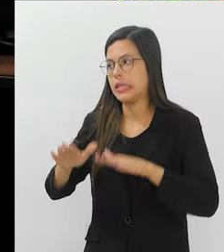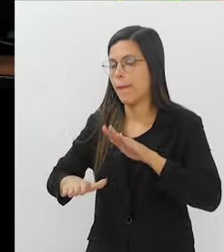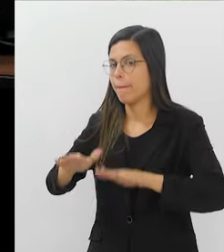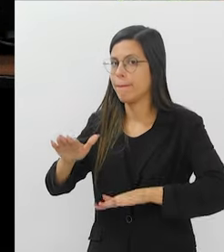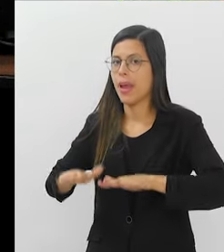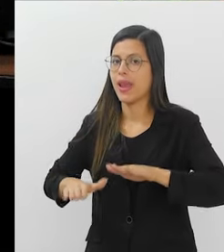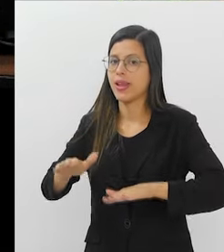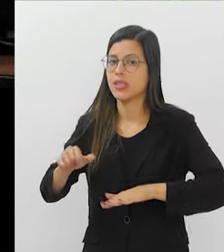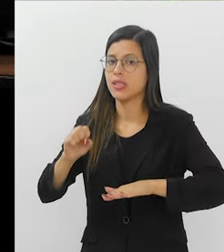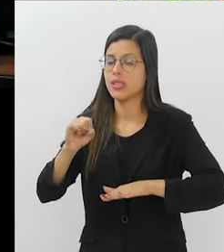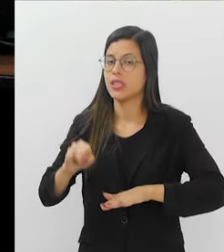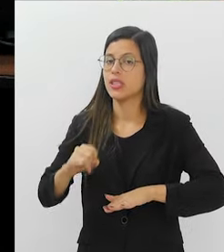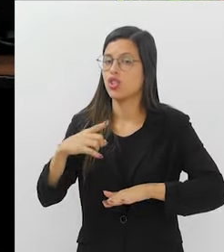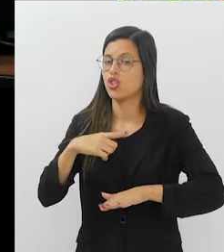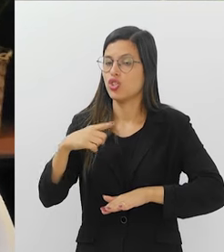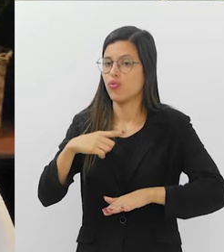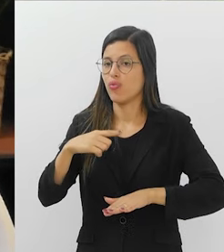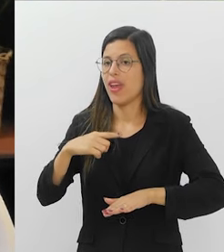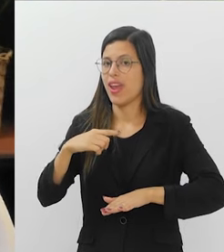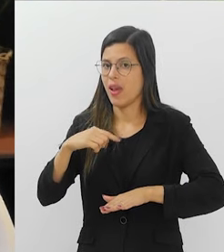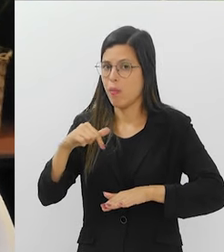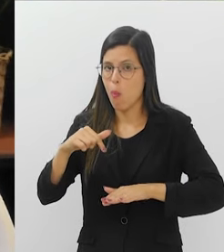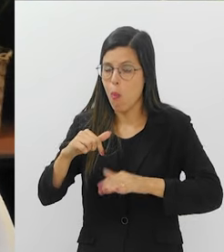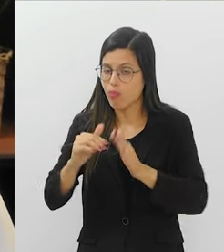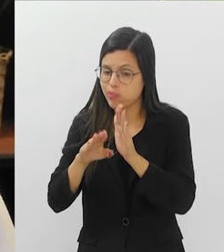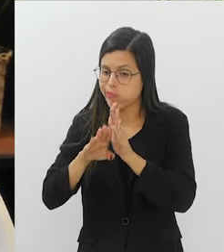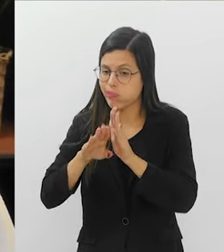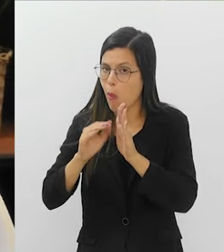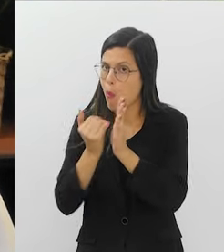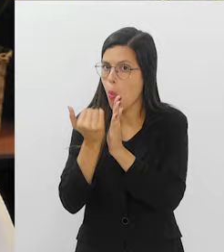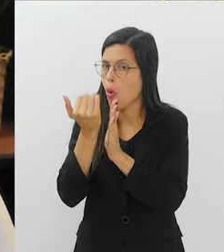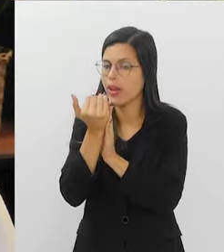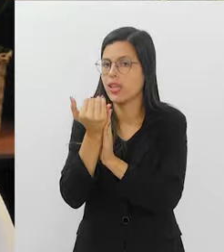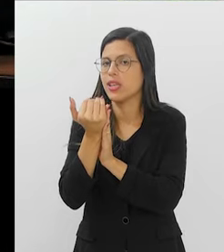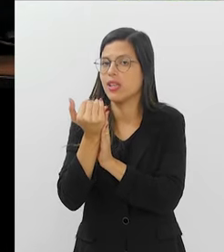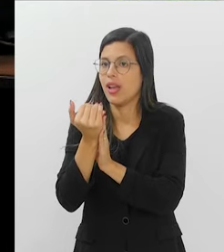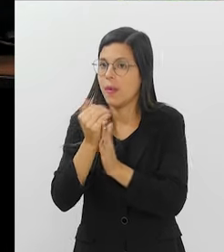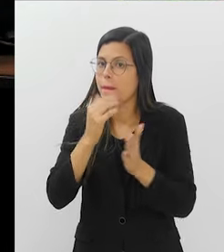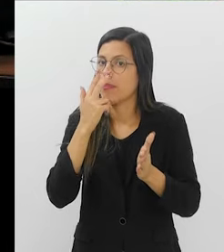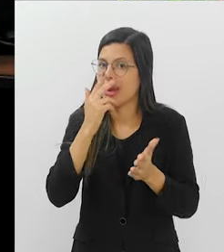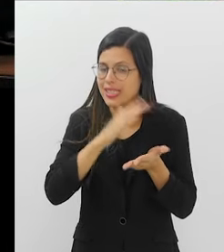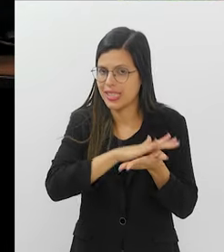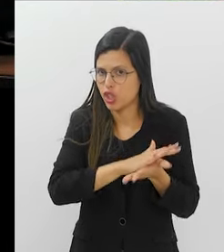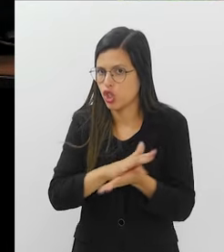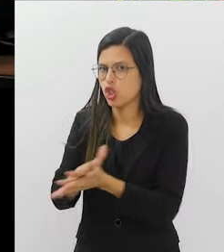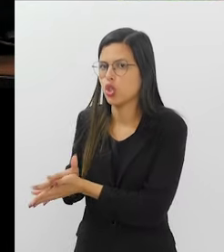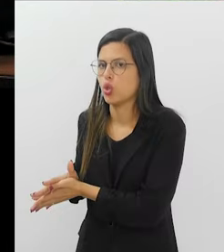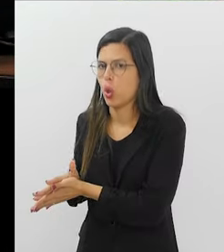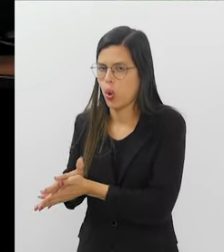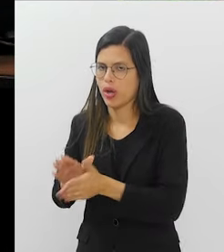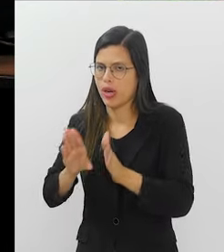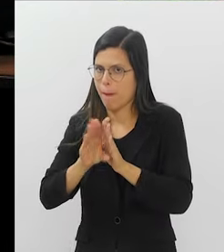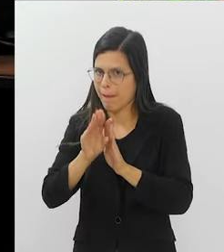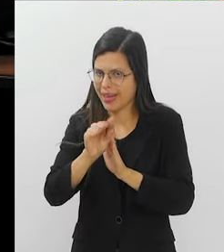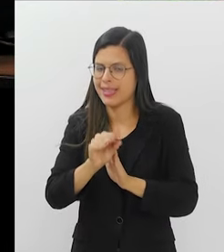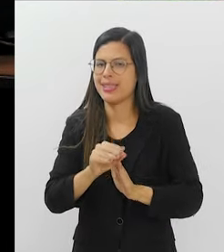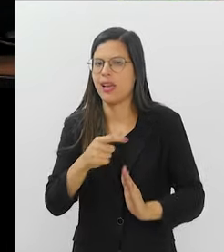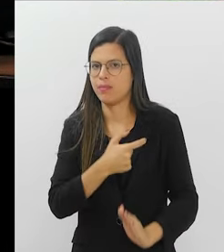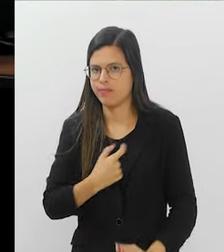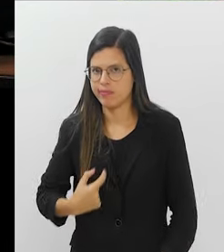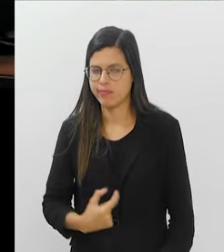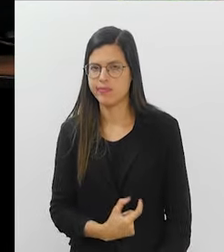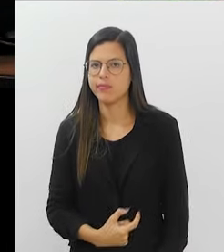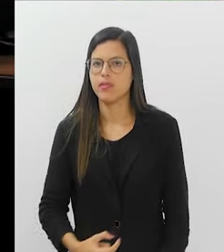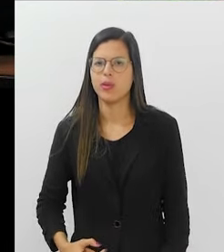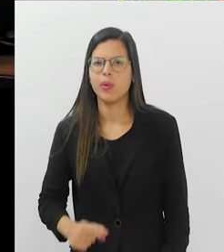Alimentos com muita fermentação química, ele geralmente tem a tendência a destruir essa nossa flora bacteriana.